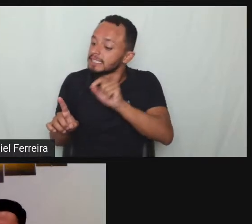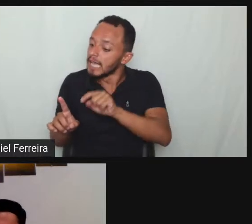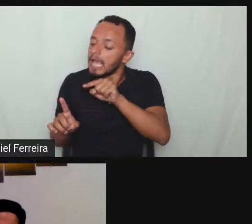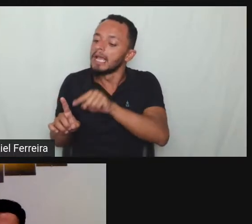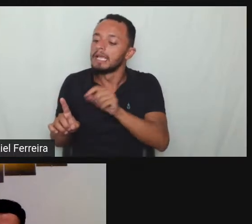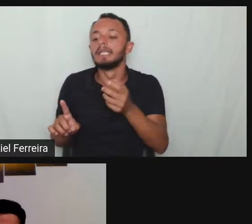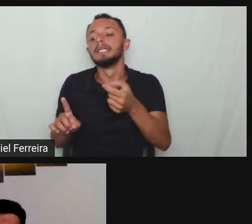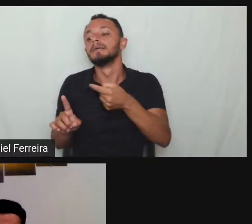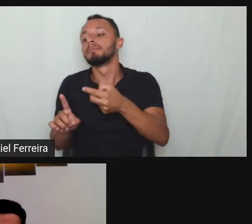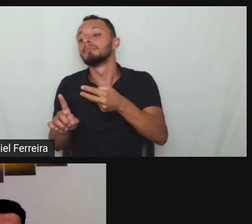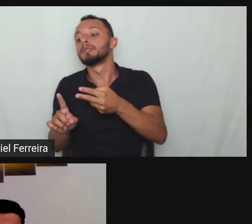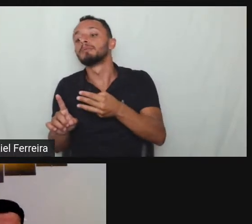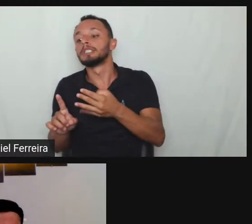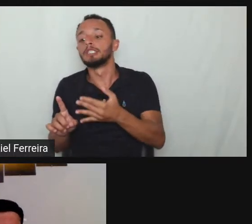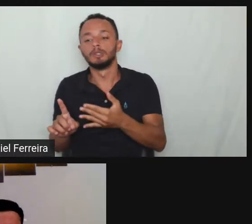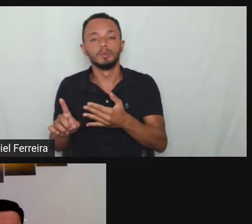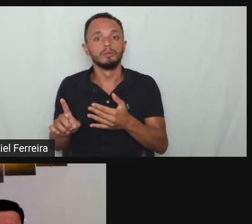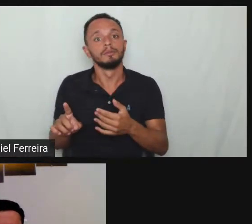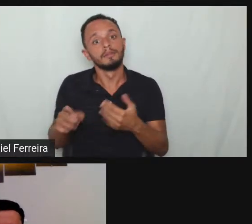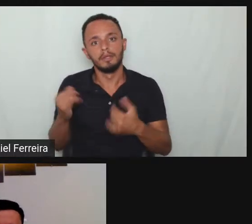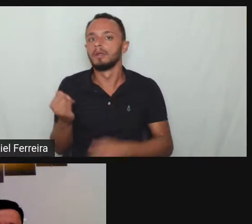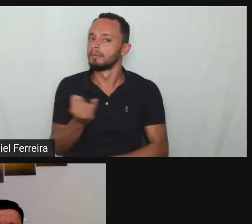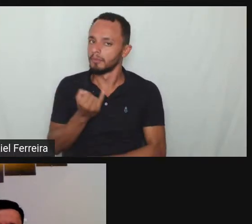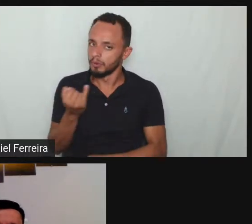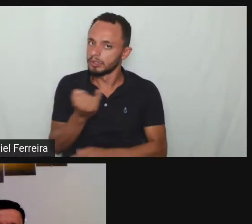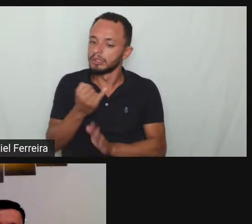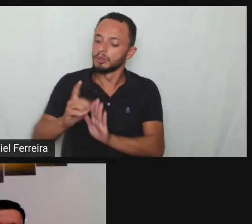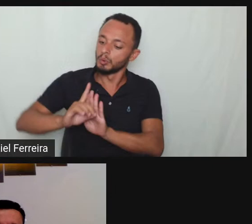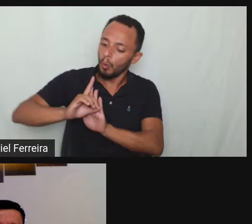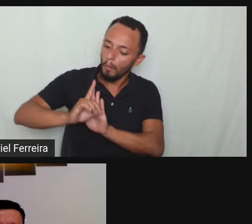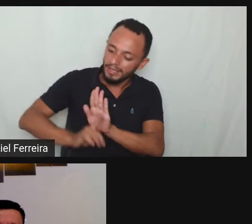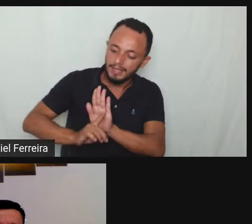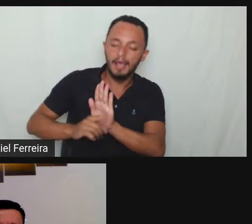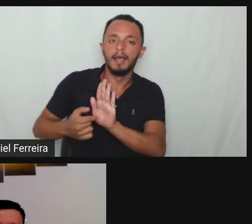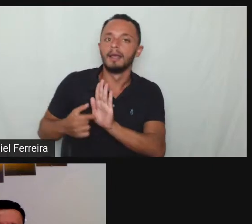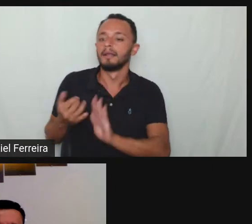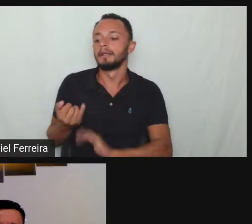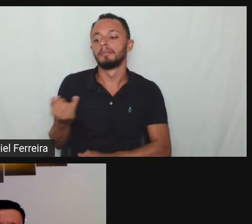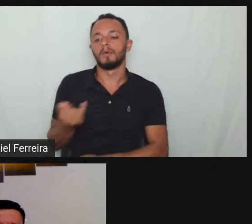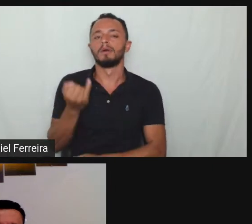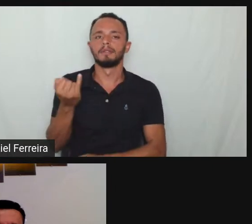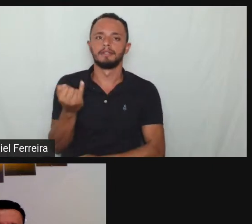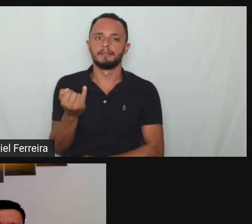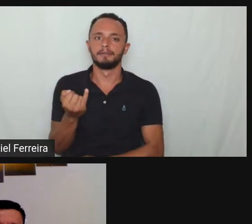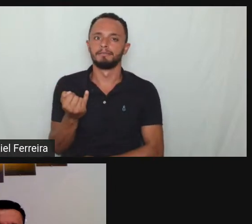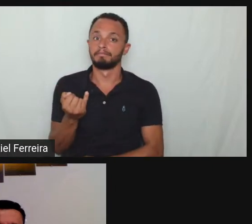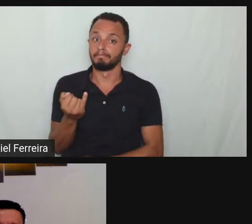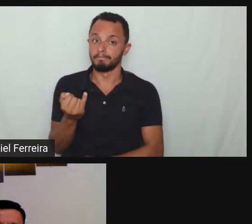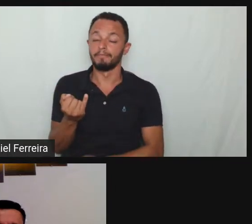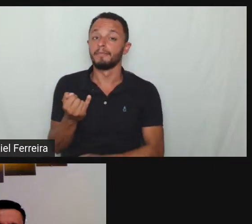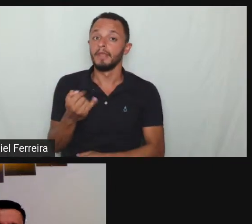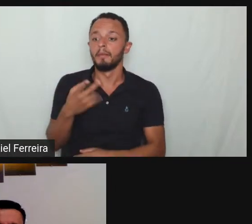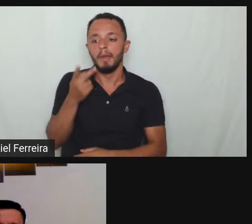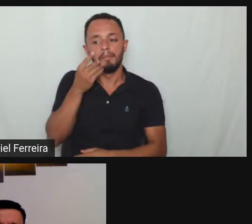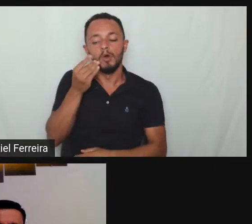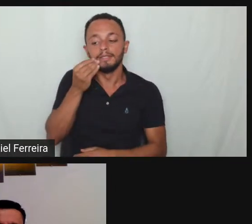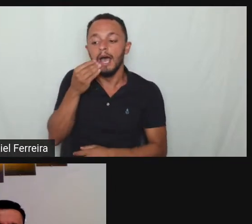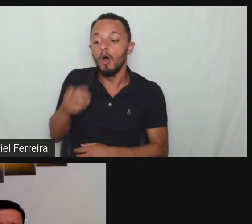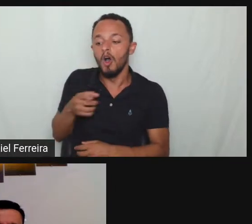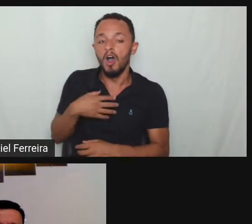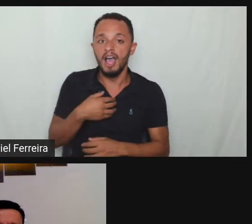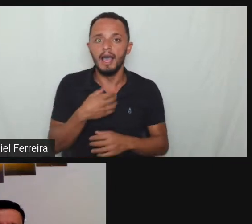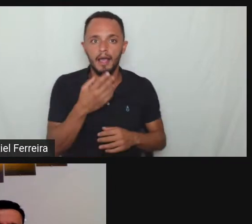por isso que é importante documentar tudo tá pessoal e vamos avançar aqui então nesse bate-papo tá